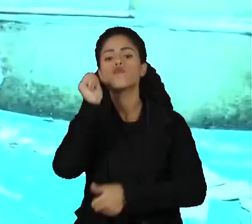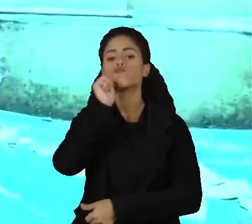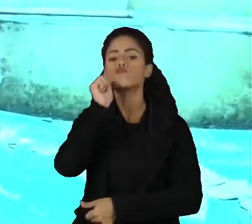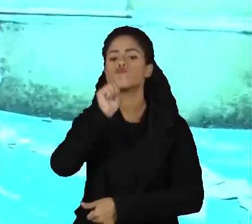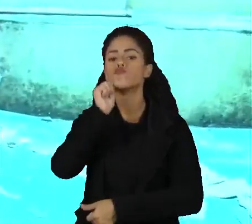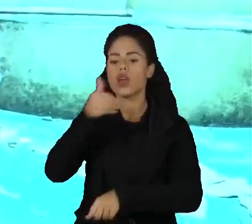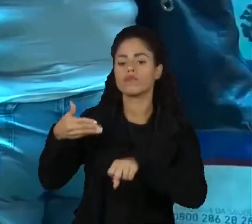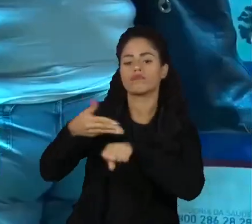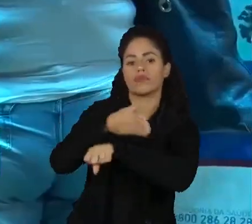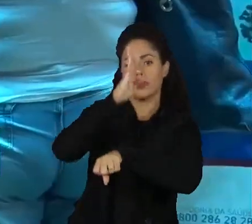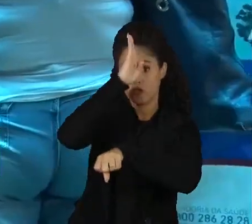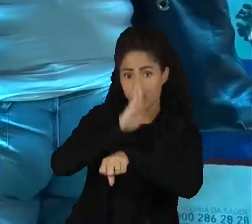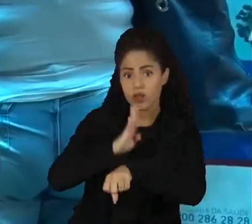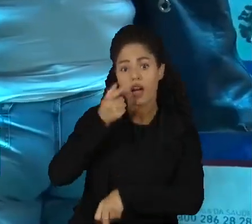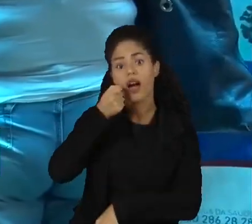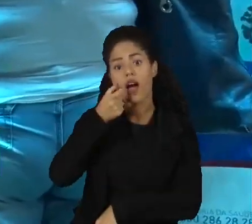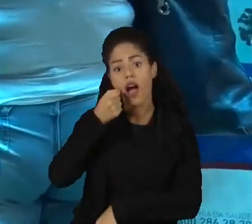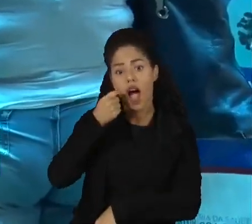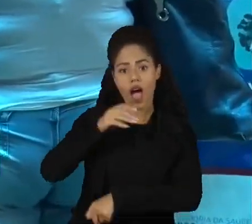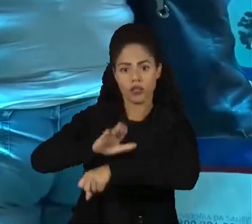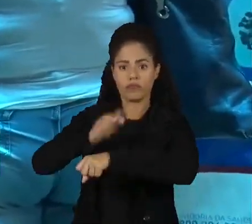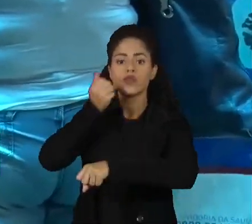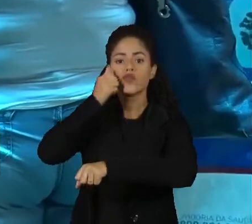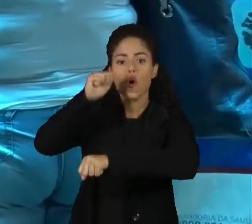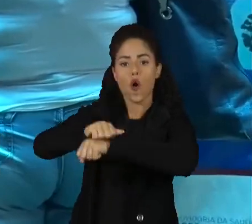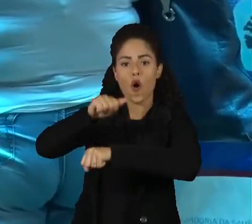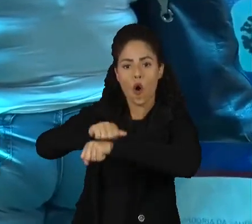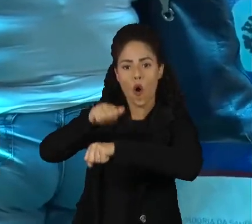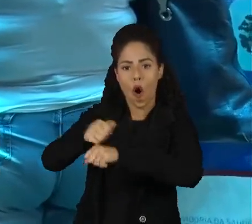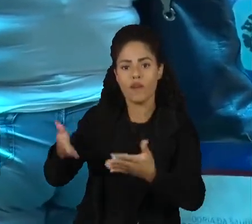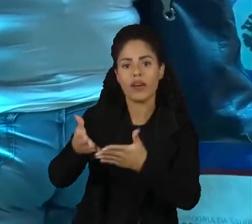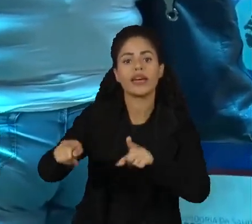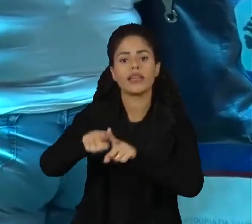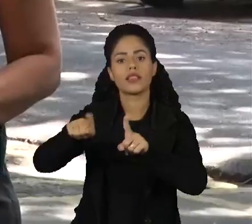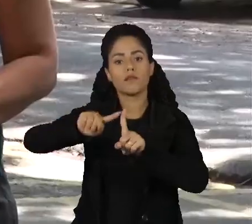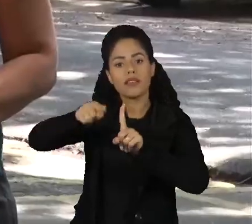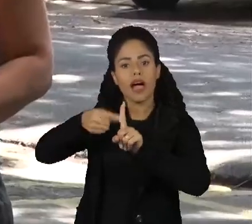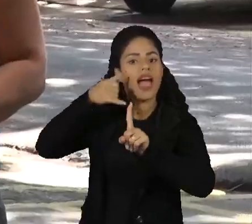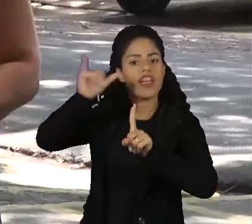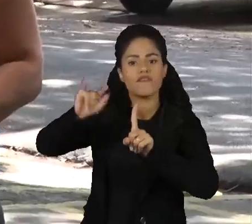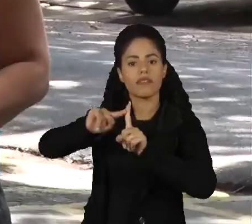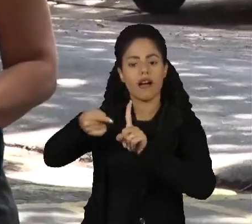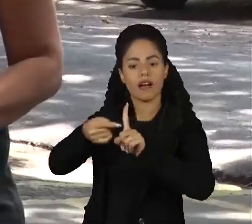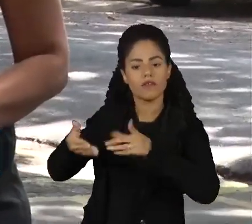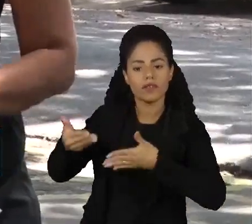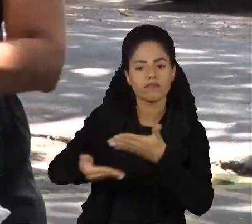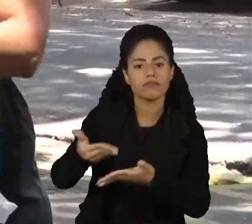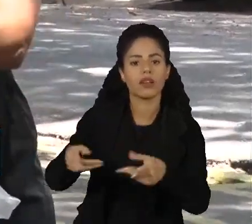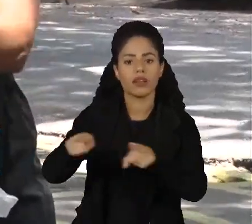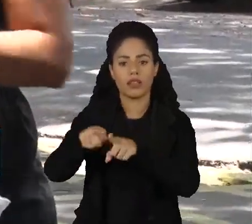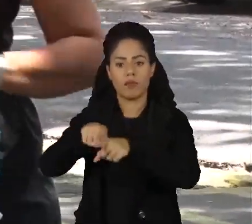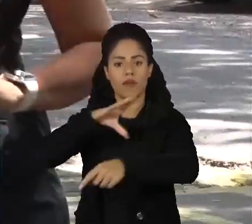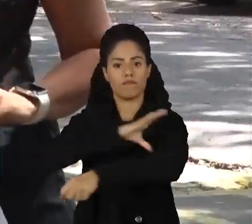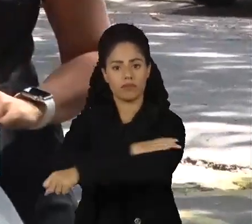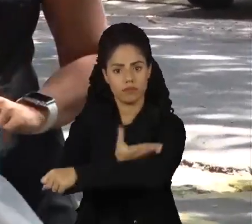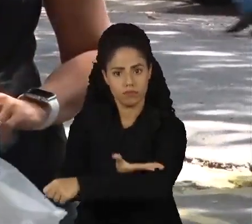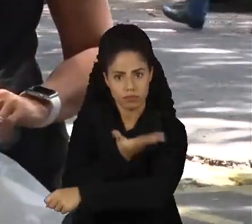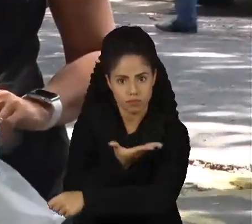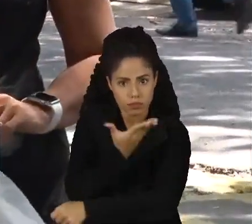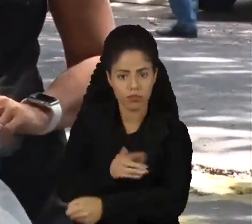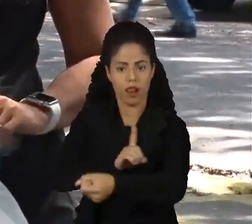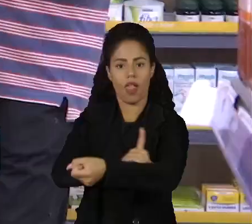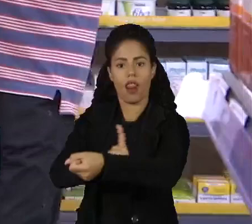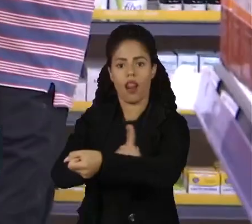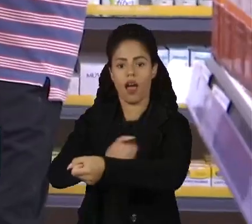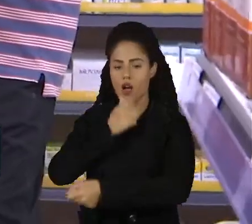gratuito aos remédios de osteoporose e contraceptivos, junto com tratamentos para hipertensão, diabetes e